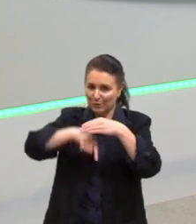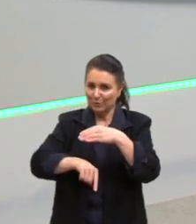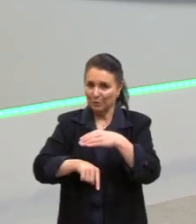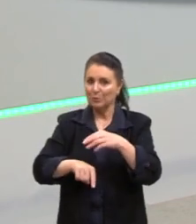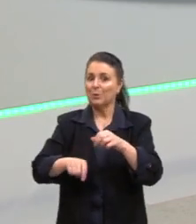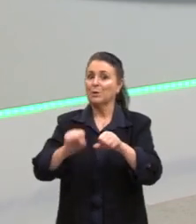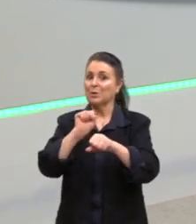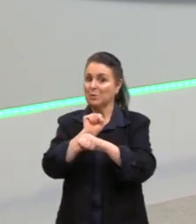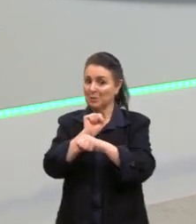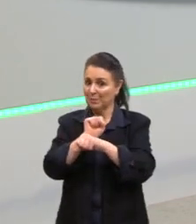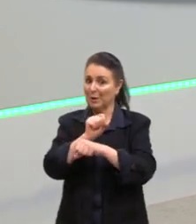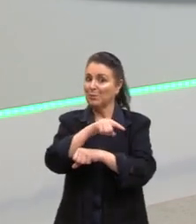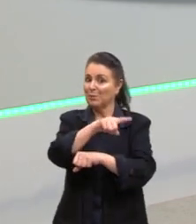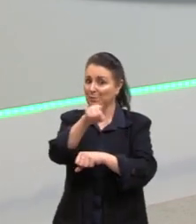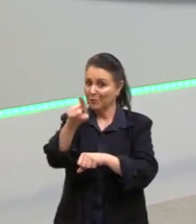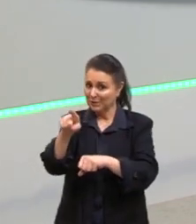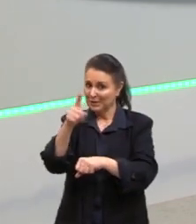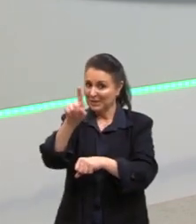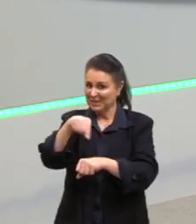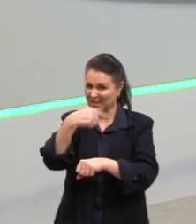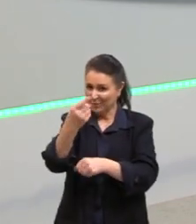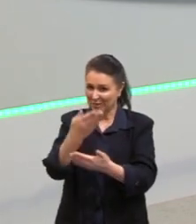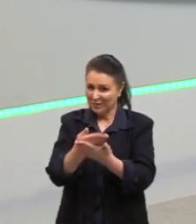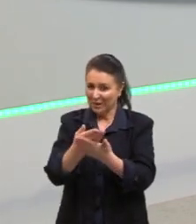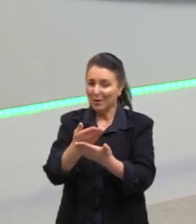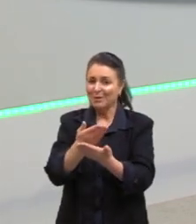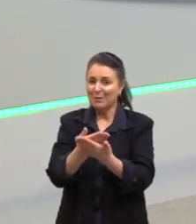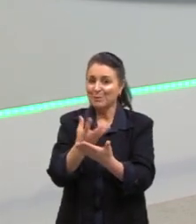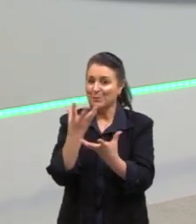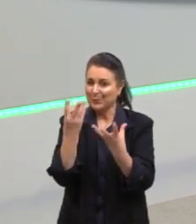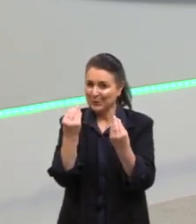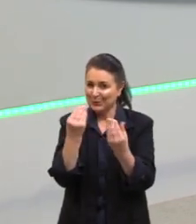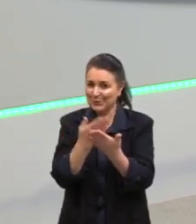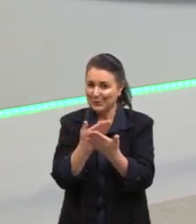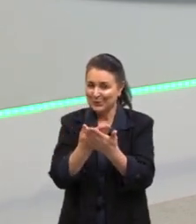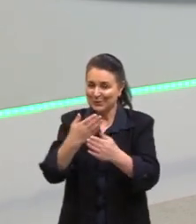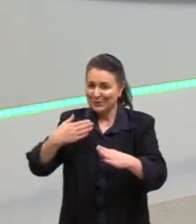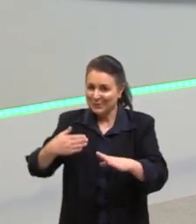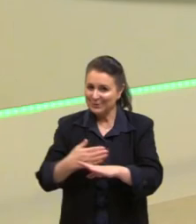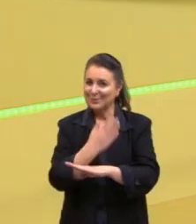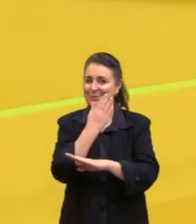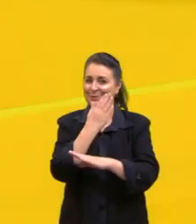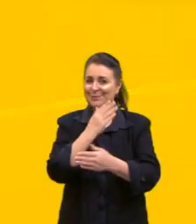conto com vocês na nossa próxima aula. Estudem bastante. Até lá e partiu passar!